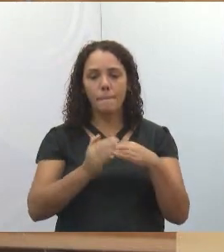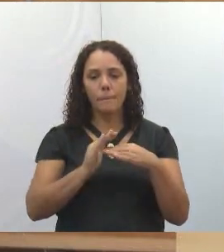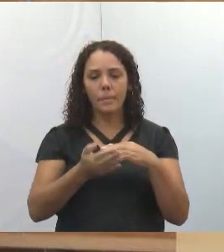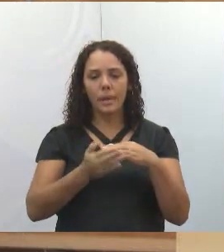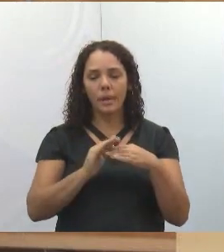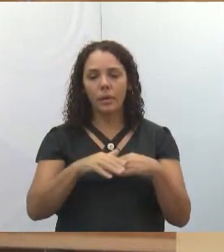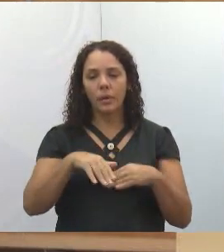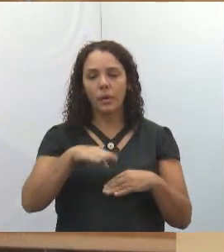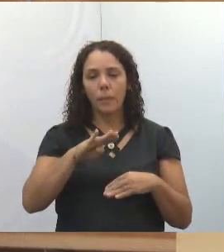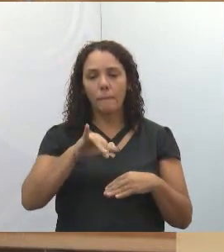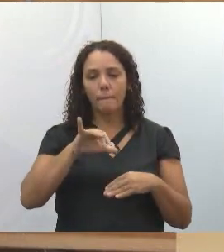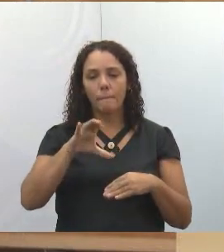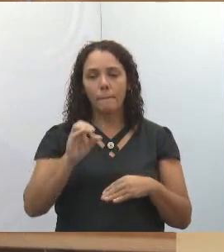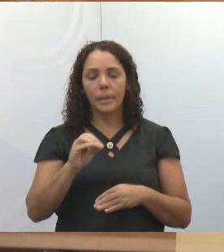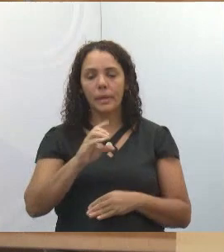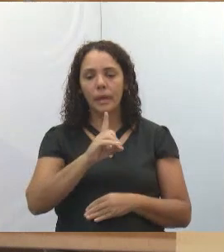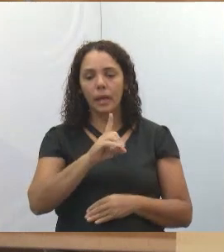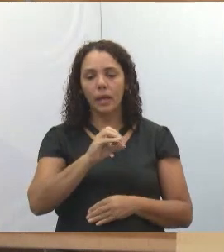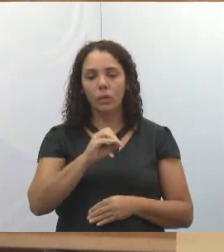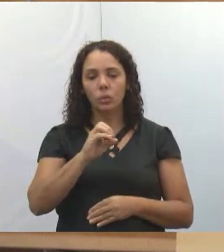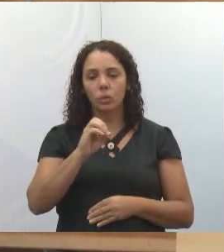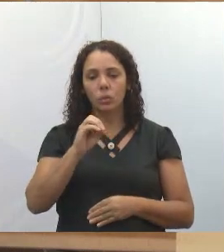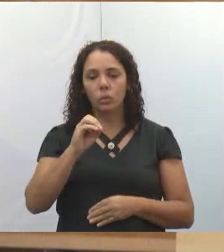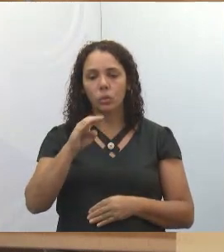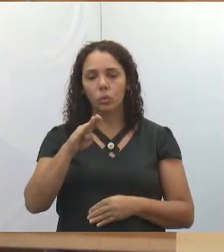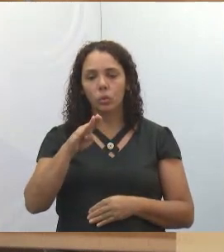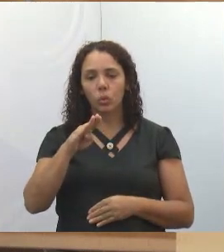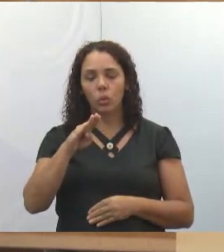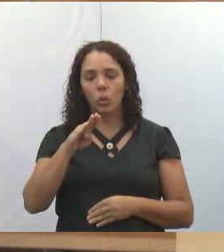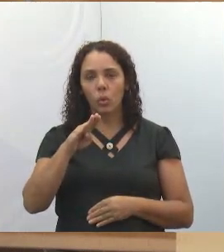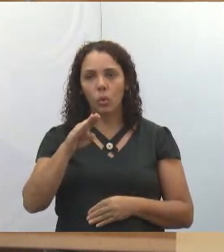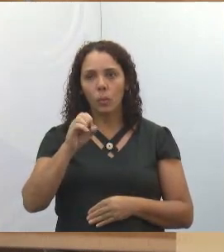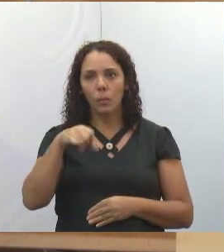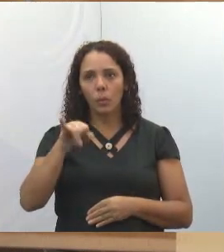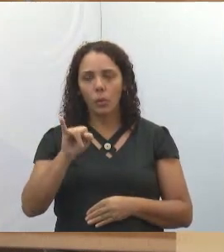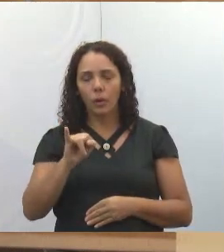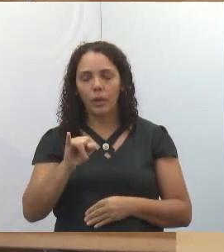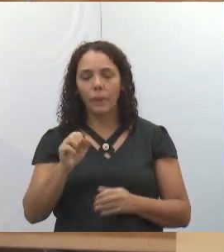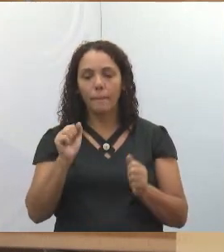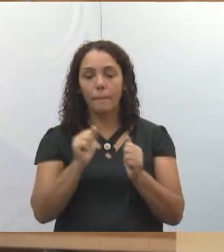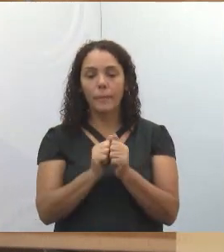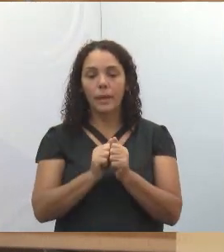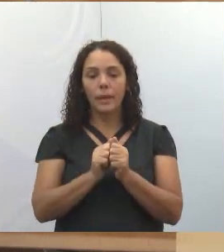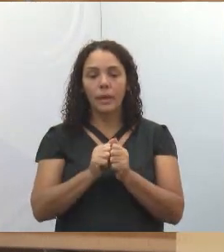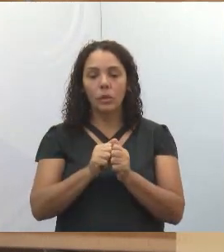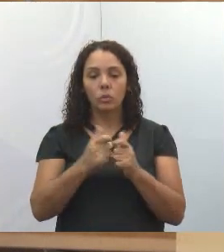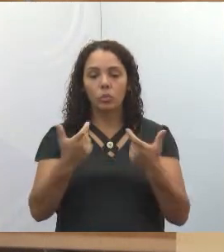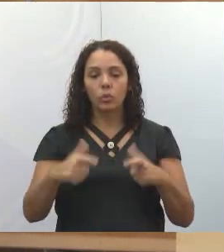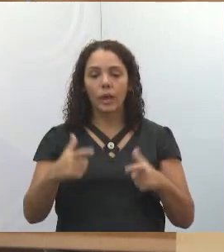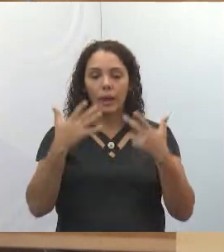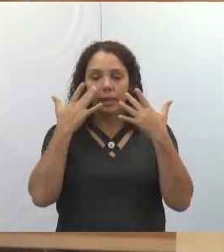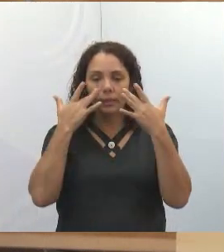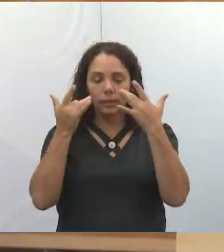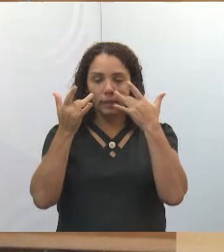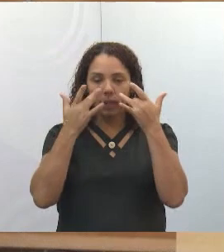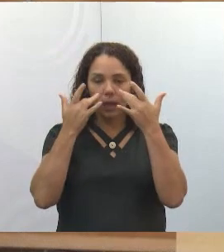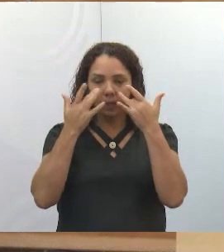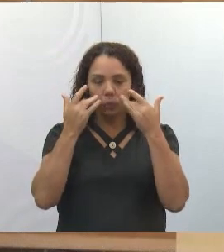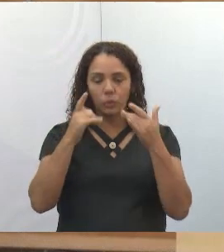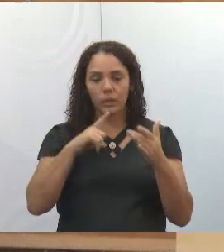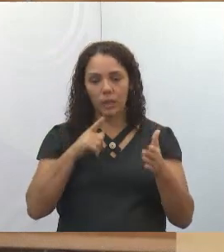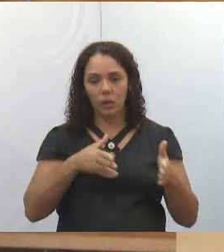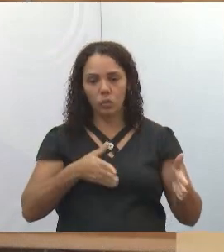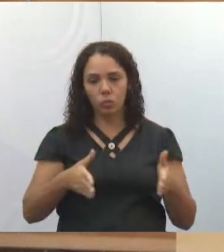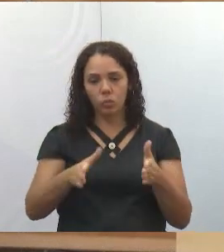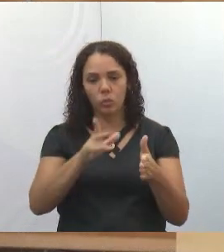mais claro, as pessoas entenderem. E o teatro Ariano Suassuna tem uma valeta ali. Então, pedimos ao meio ambiente